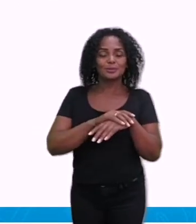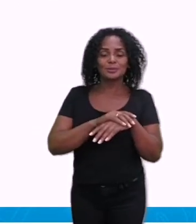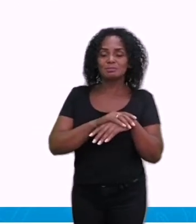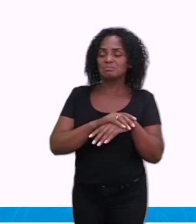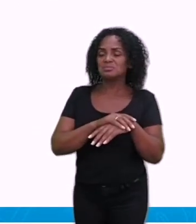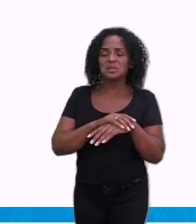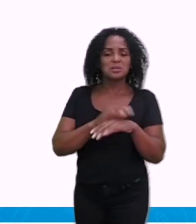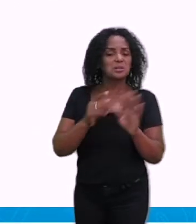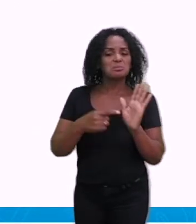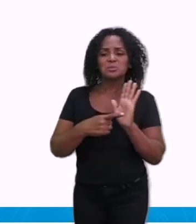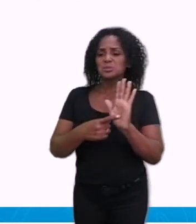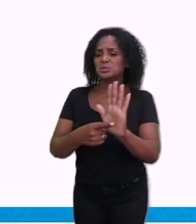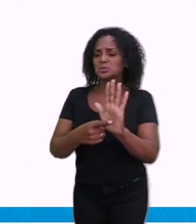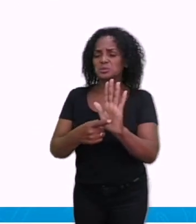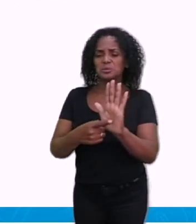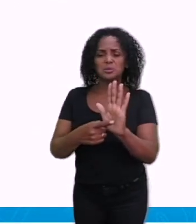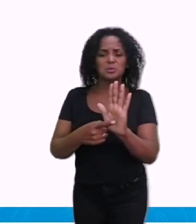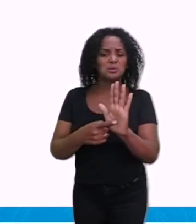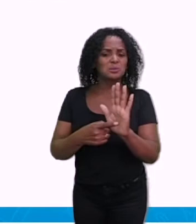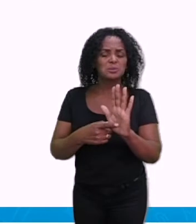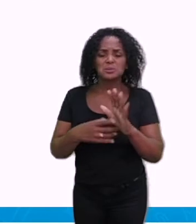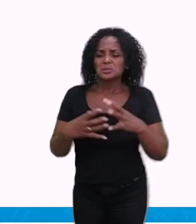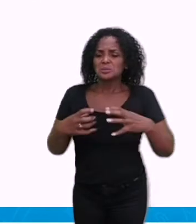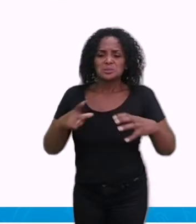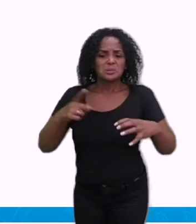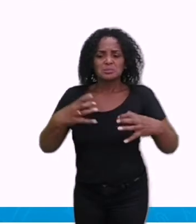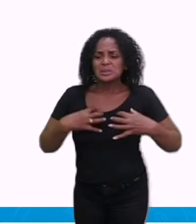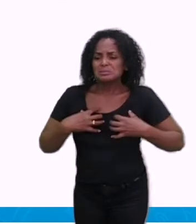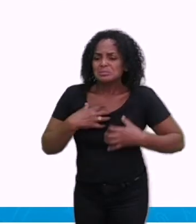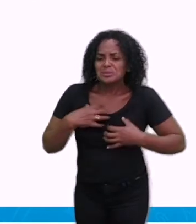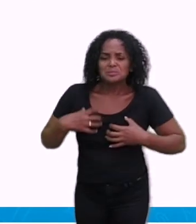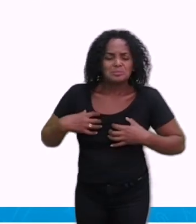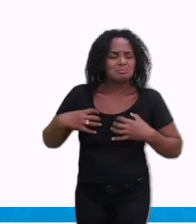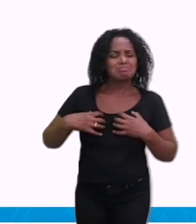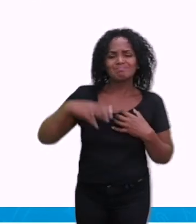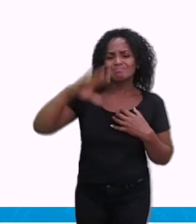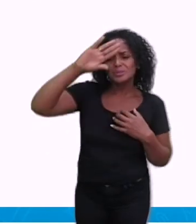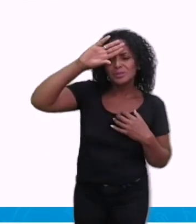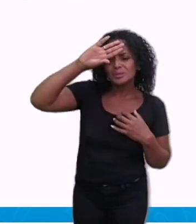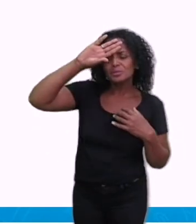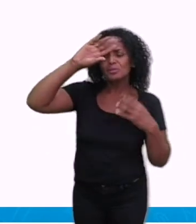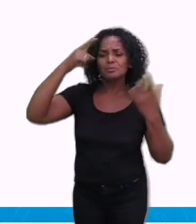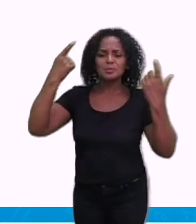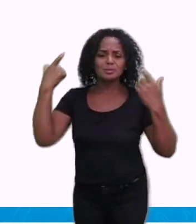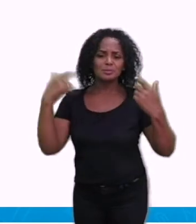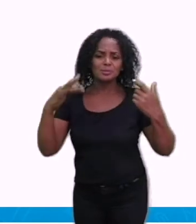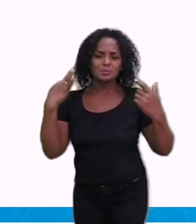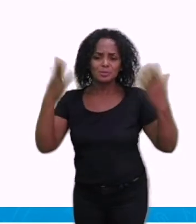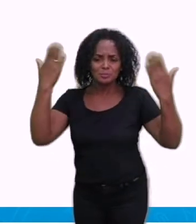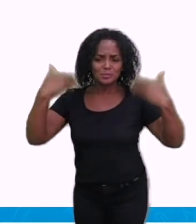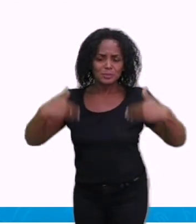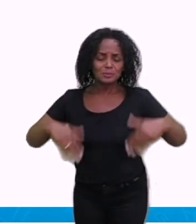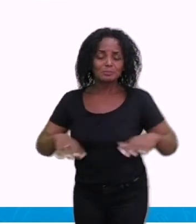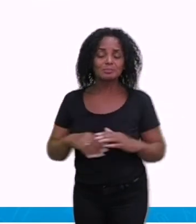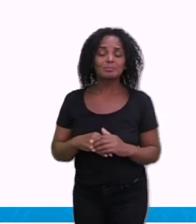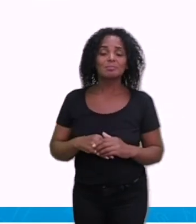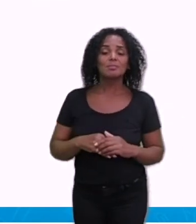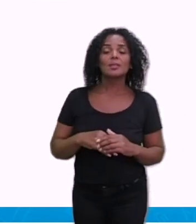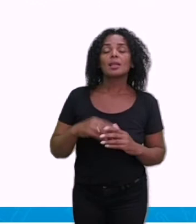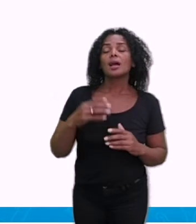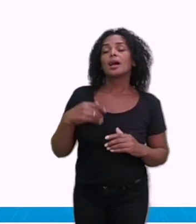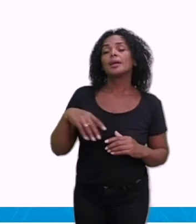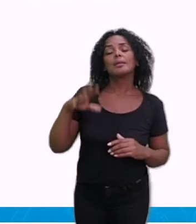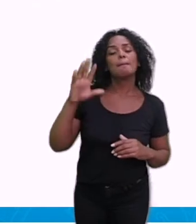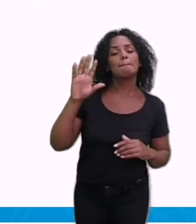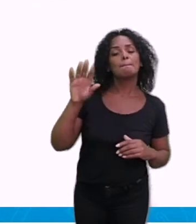sintoma nenhum. Ela não sabe que ela está com a doença. E aí, ela pega um avião da